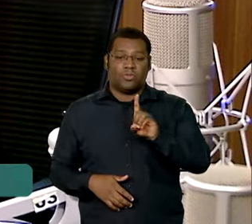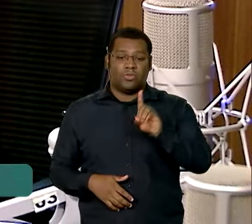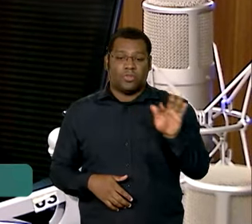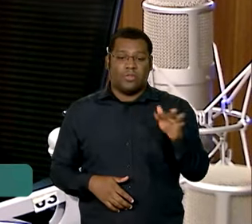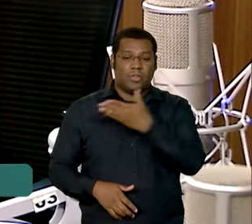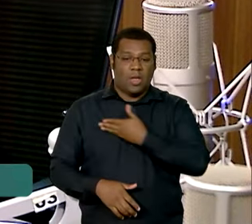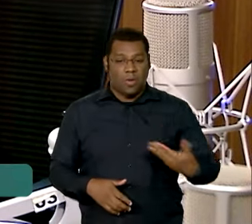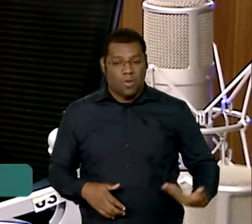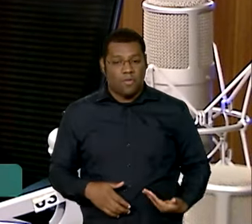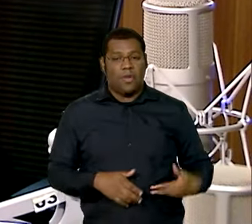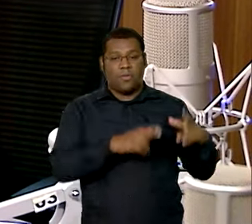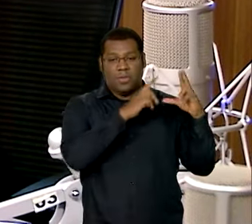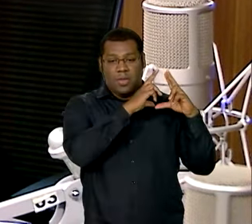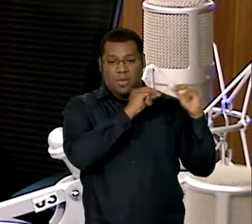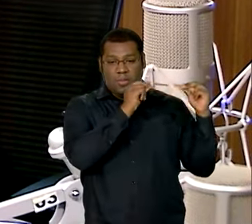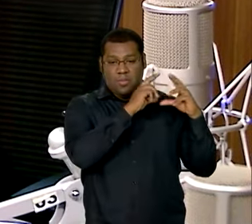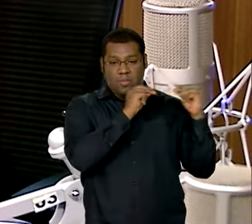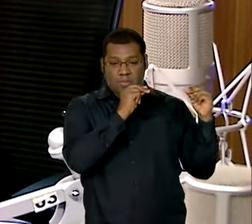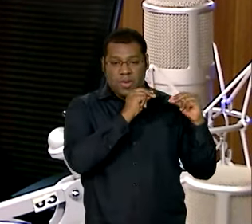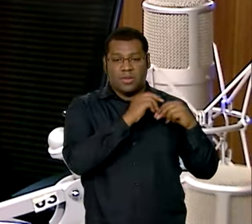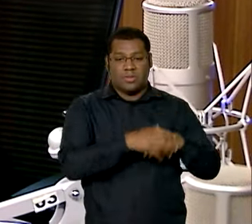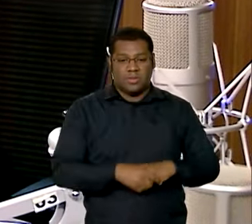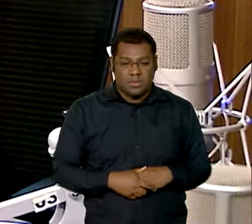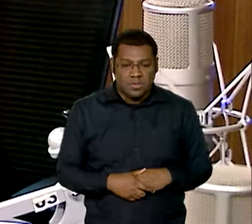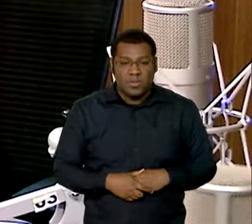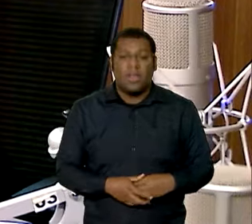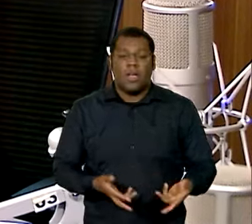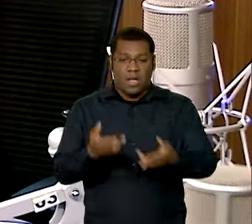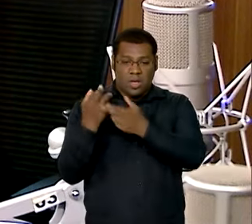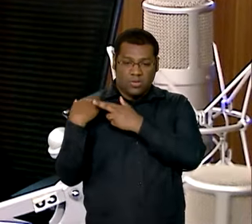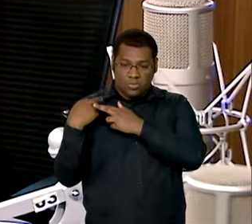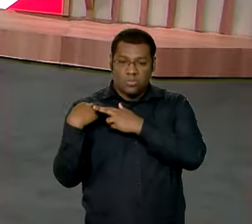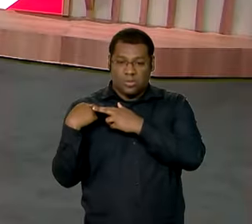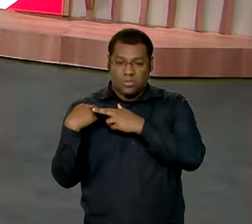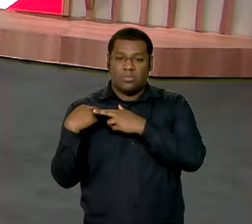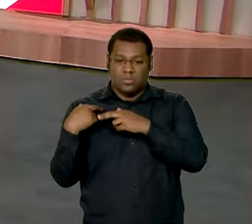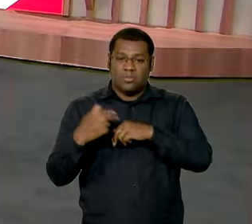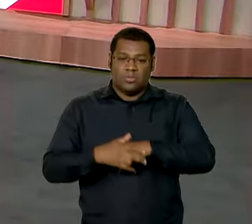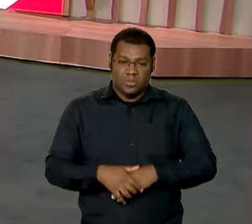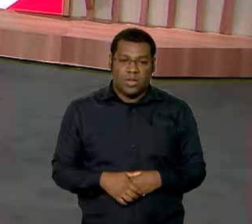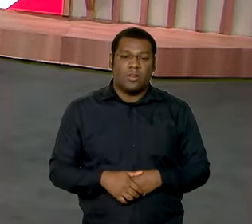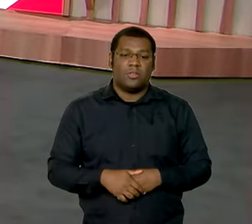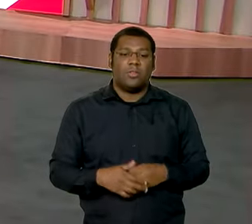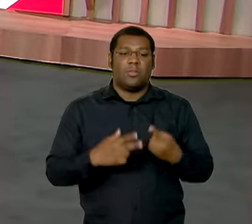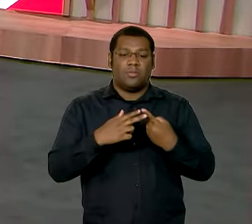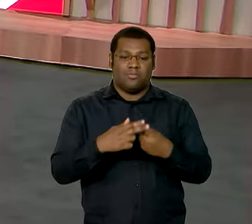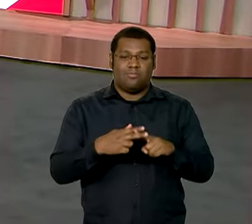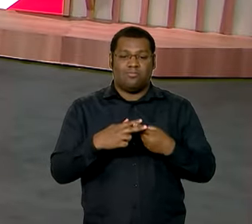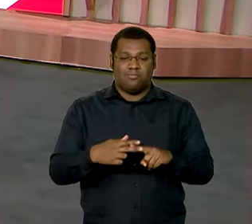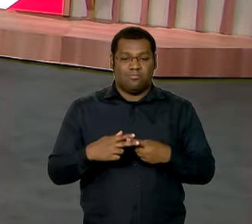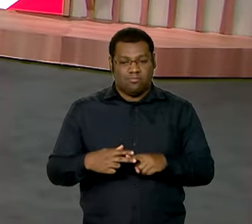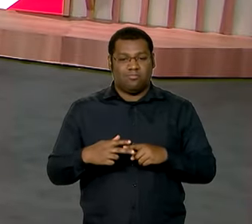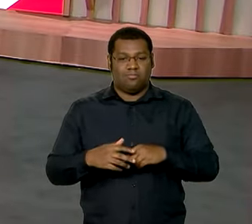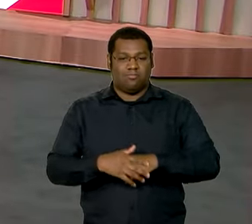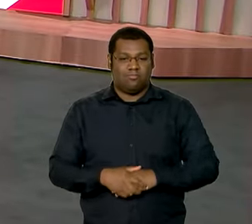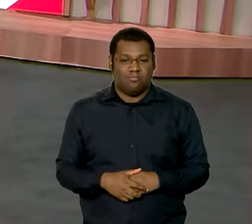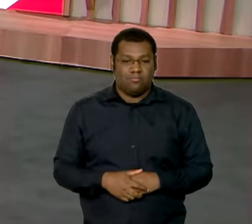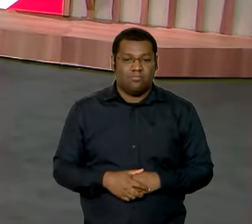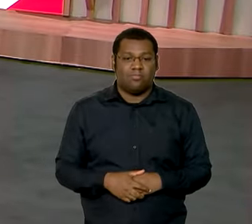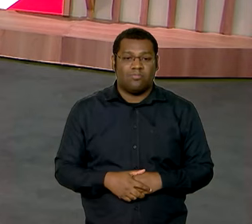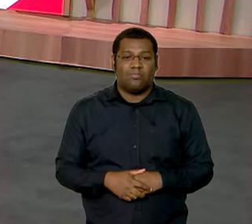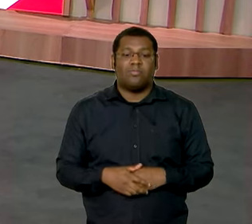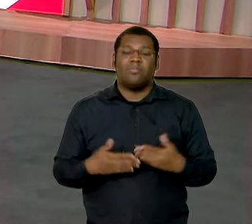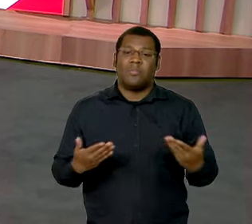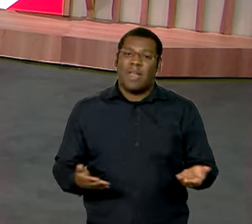pela praça, será até o começo do ano que vem. Olha aí, boas notícias, principalmente para nós,